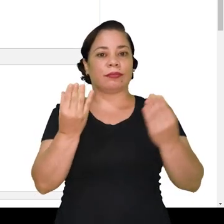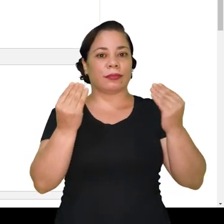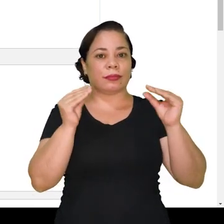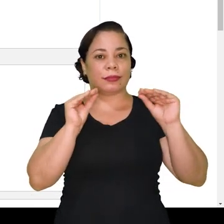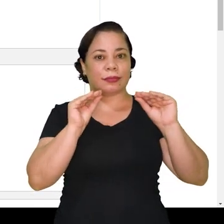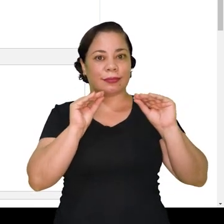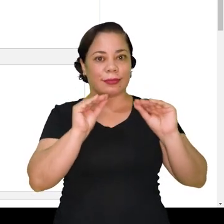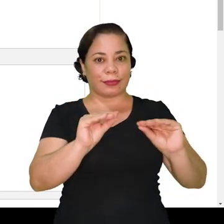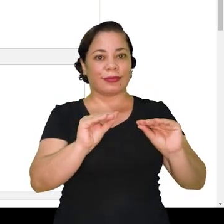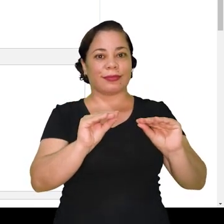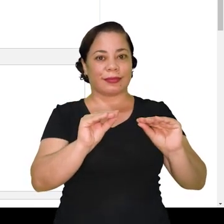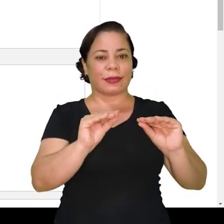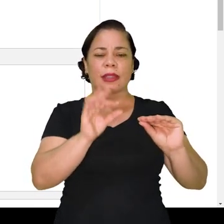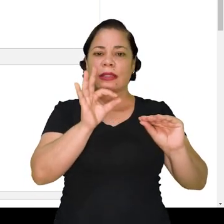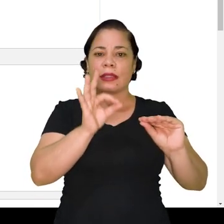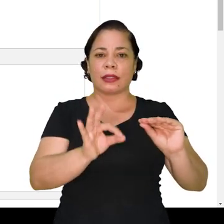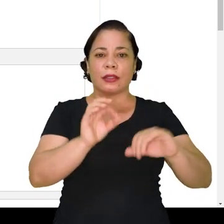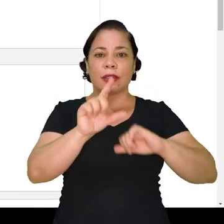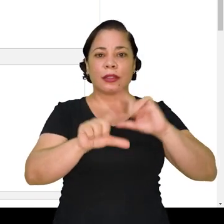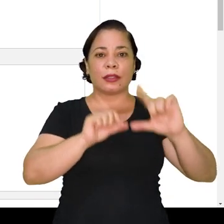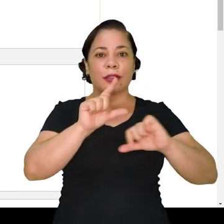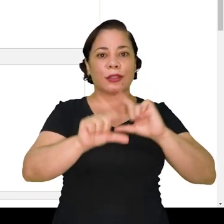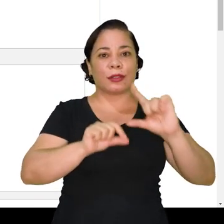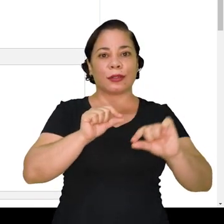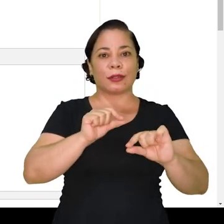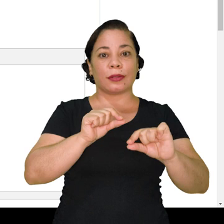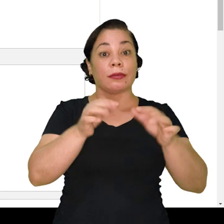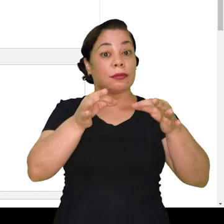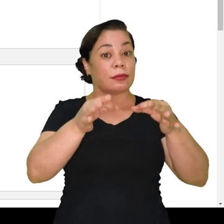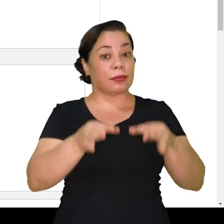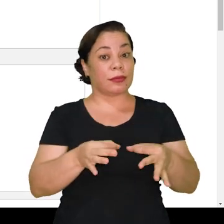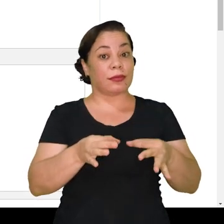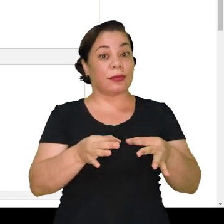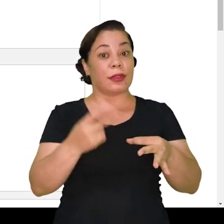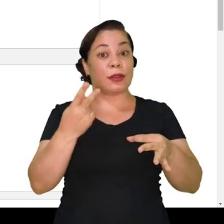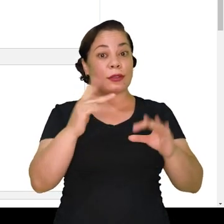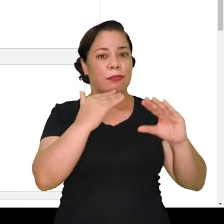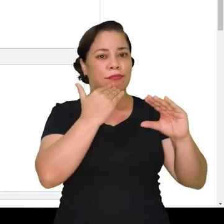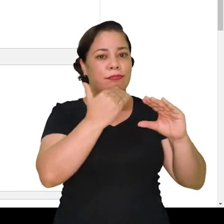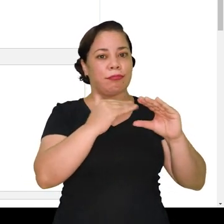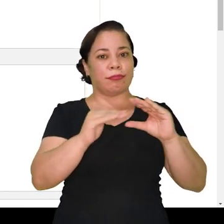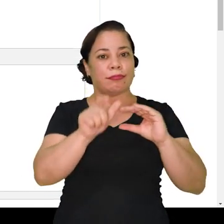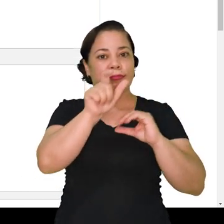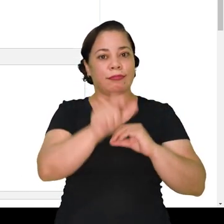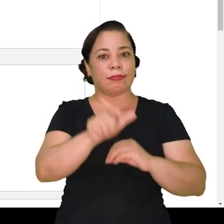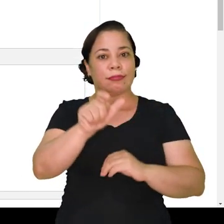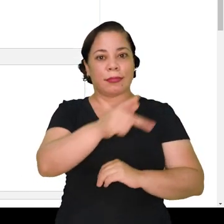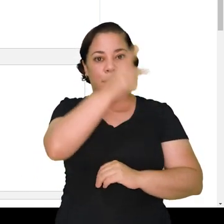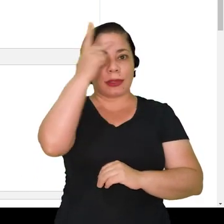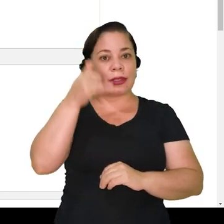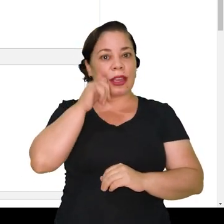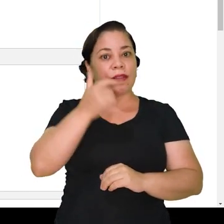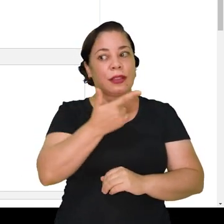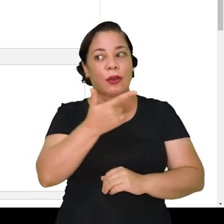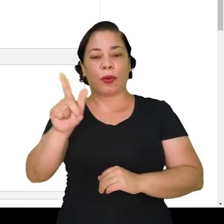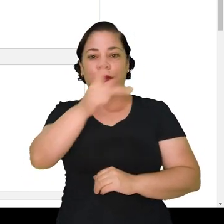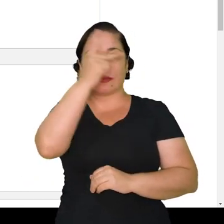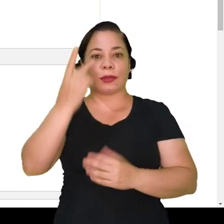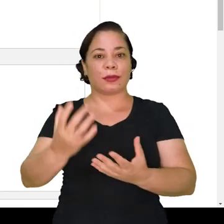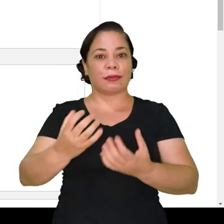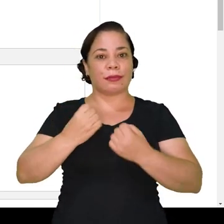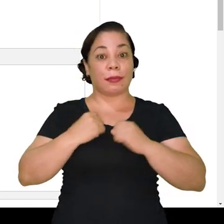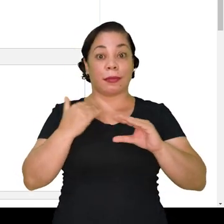colocar os filtros aqui e selecionar corretamente os seus destinatários para que outras pessoas não